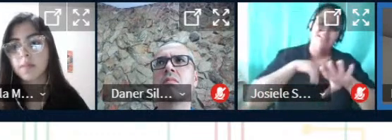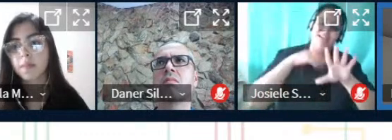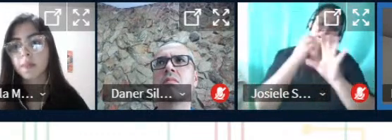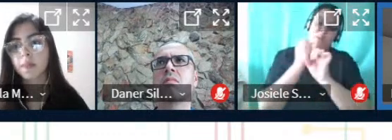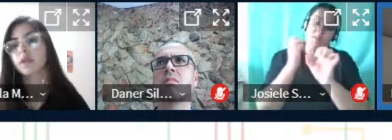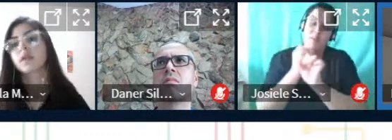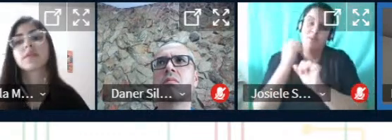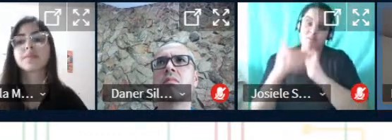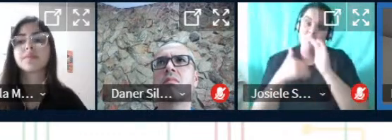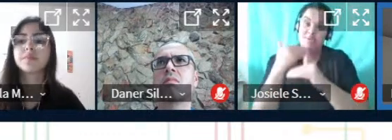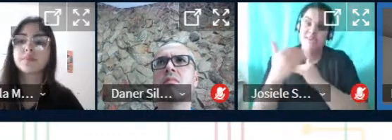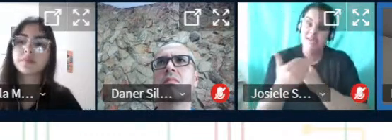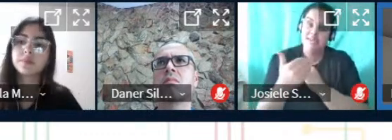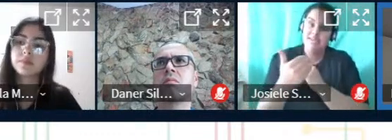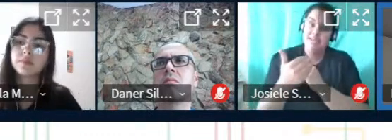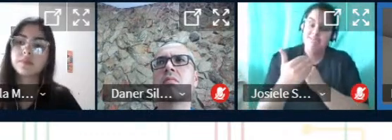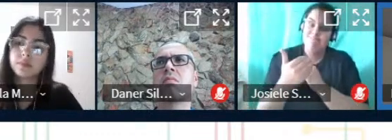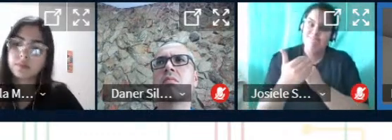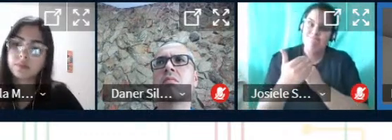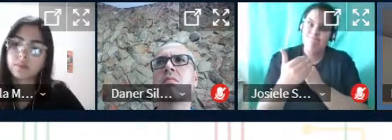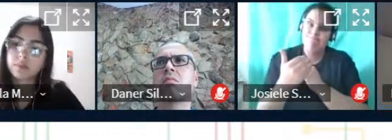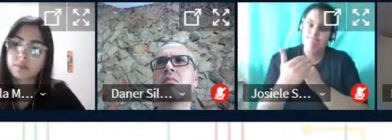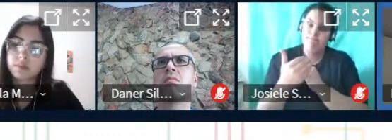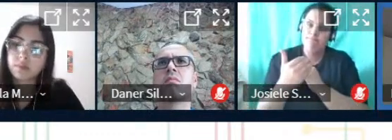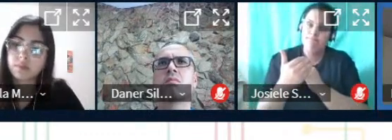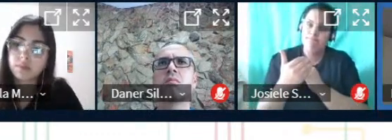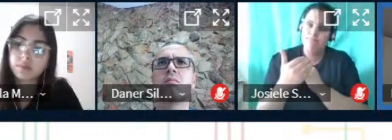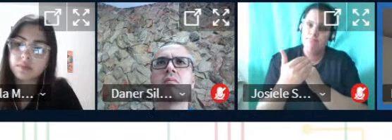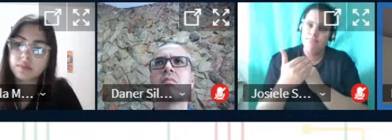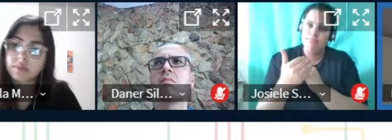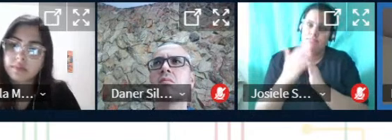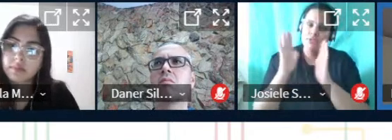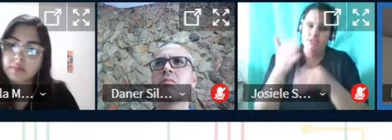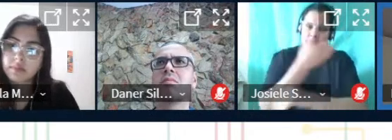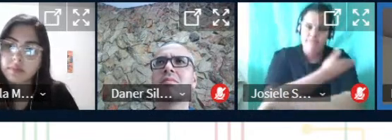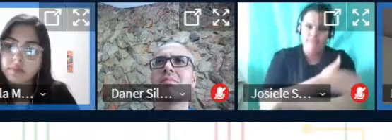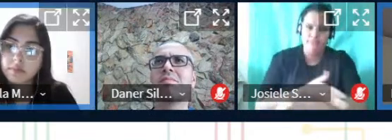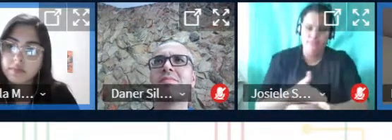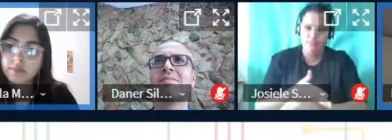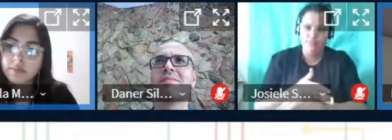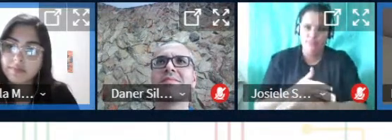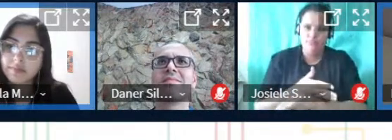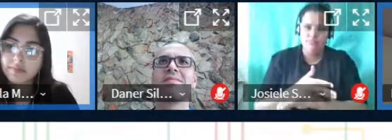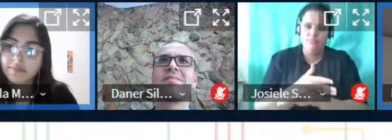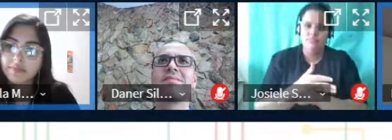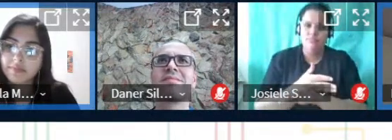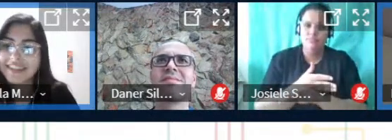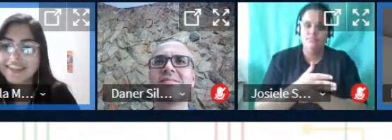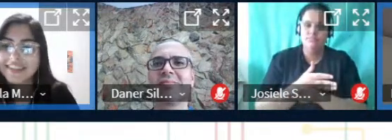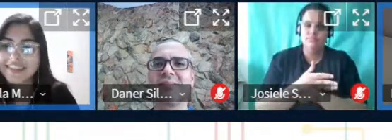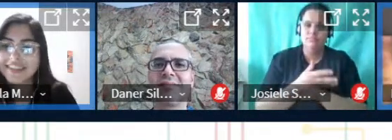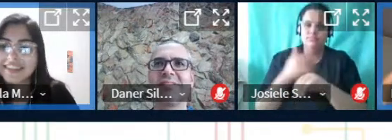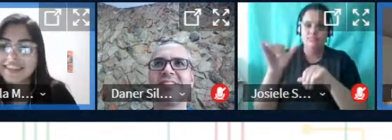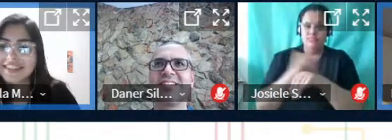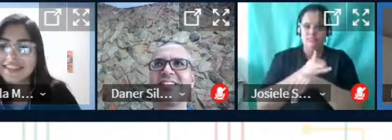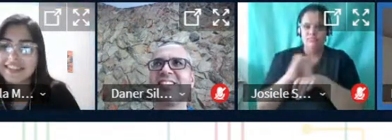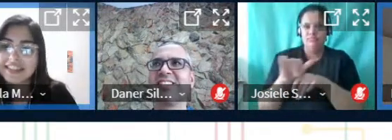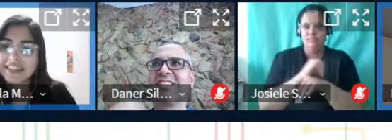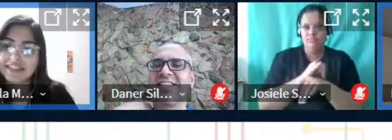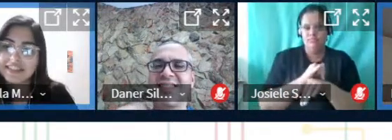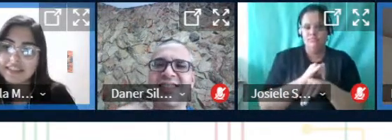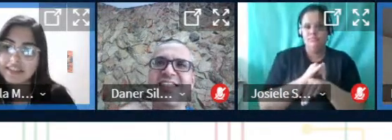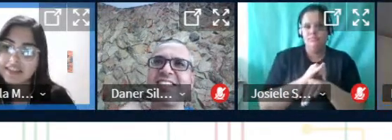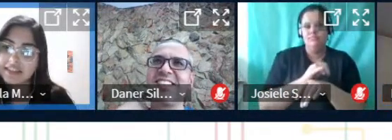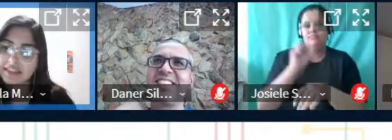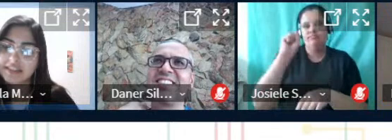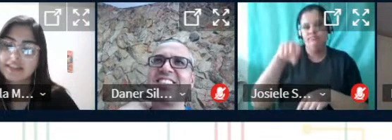processamento ali mas então tá já tá desacostumada então já tá desambientada pra ferramenta com as ferramentas